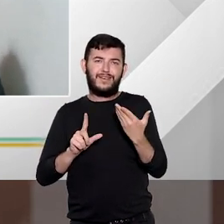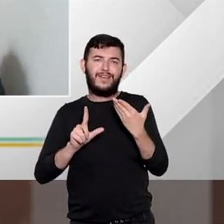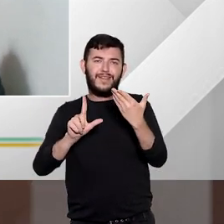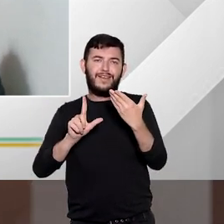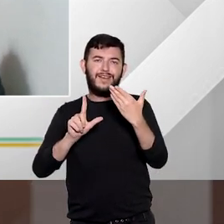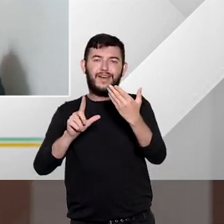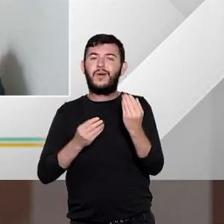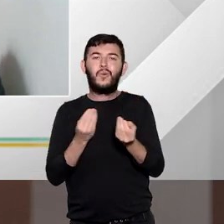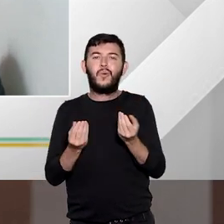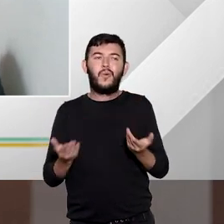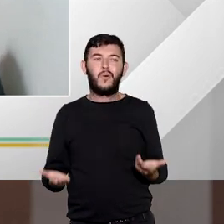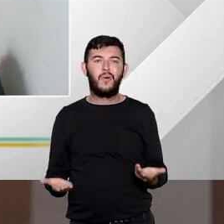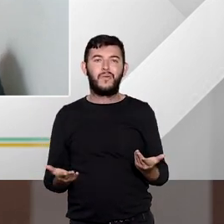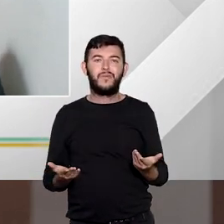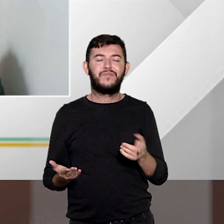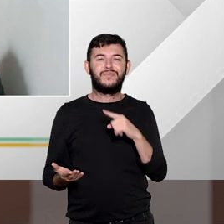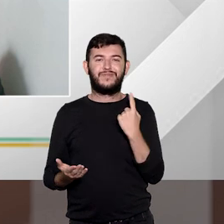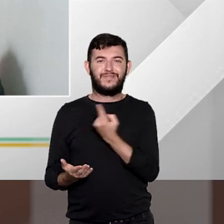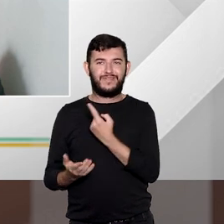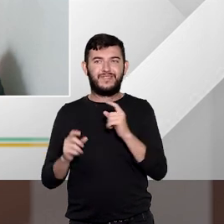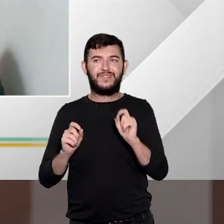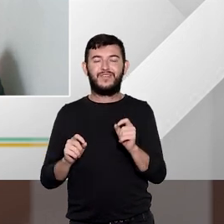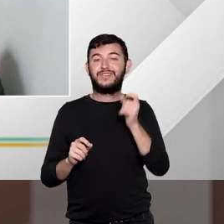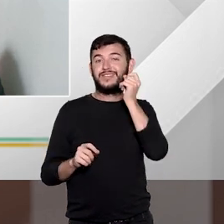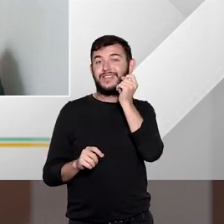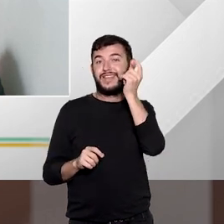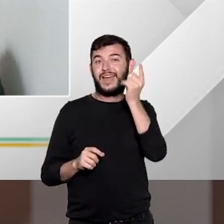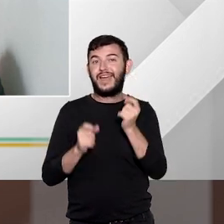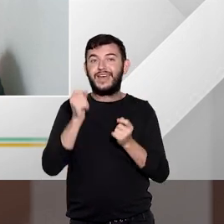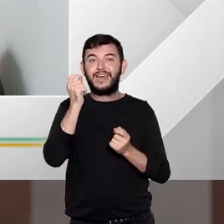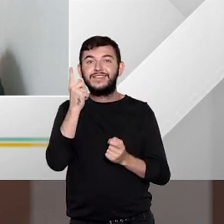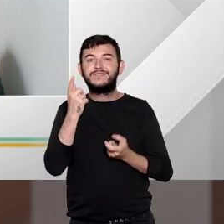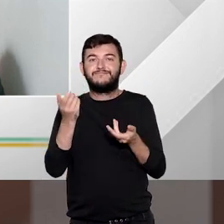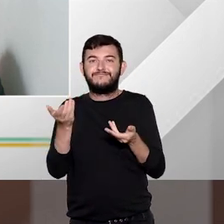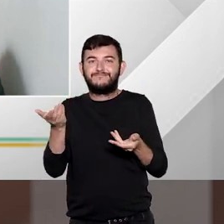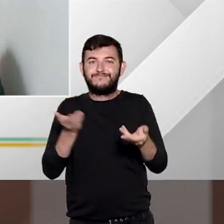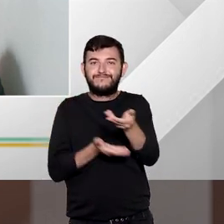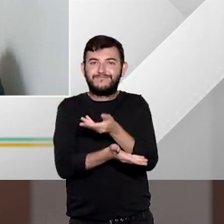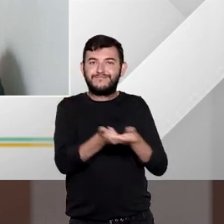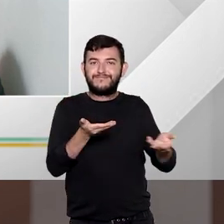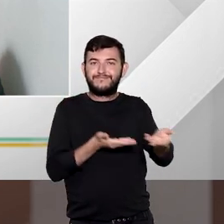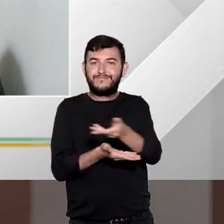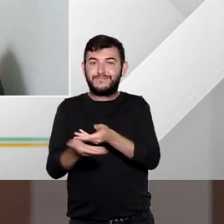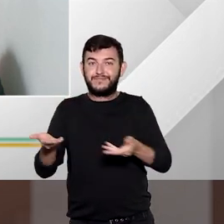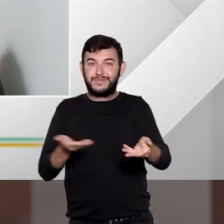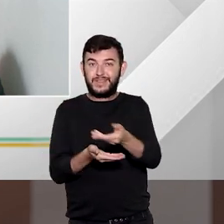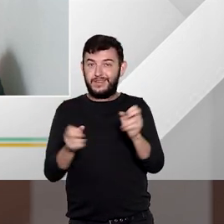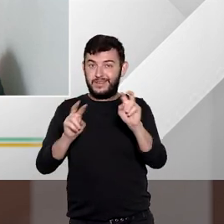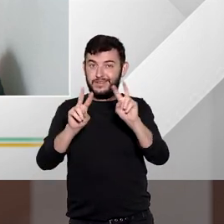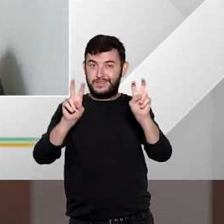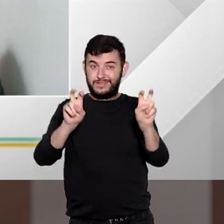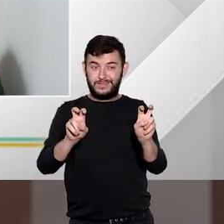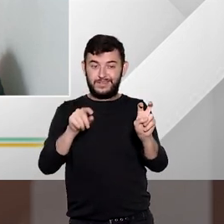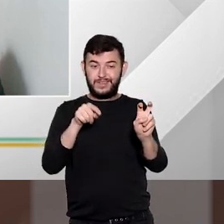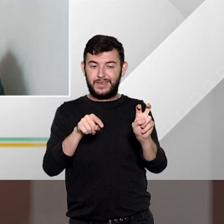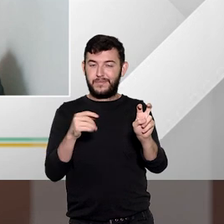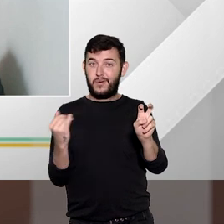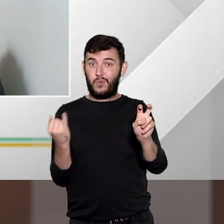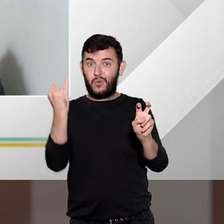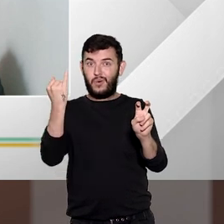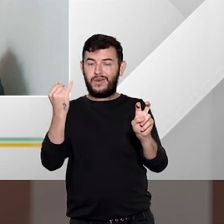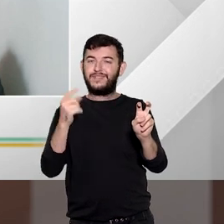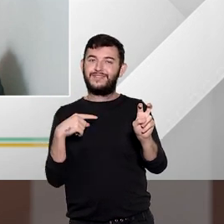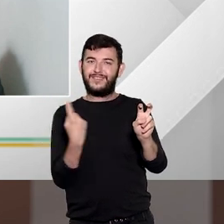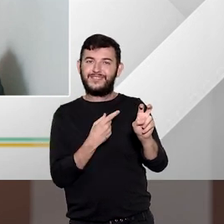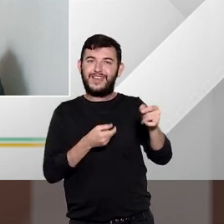de nós trocarmos algumas ideias de nós debatermos um tema absolutamente importante